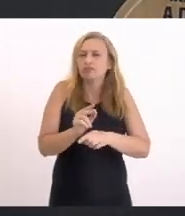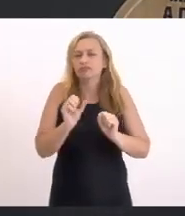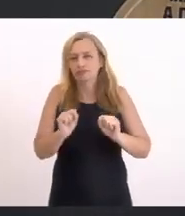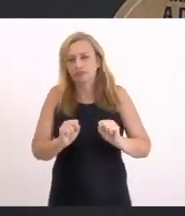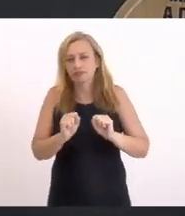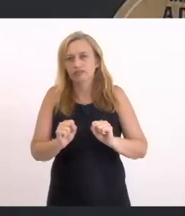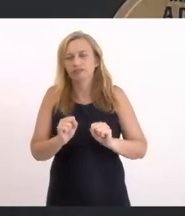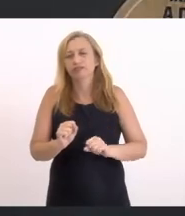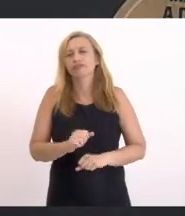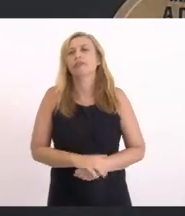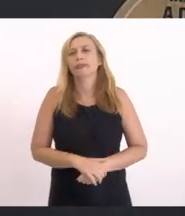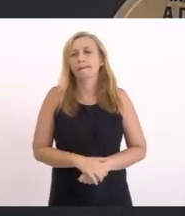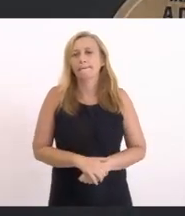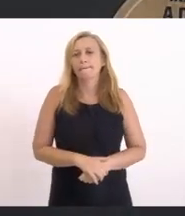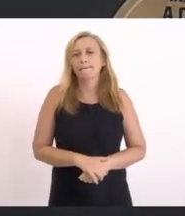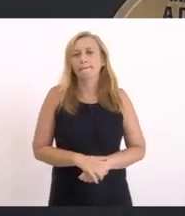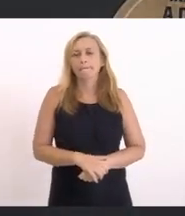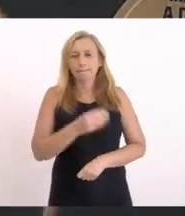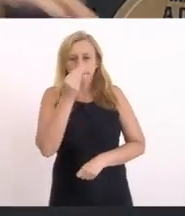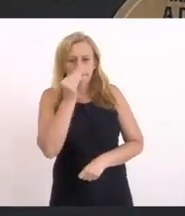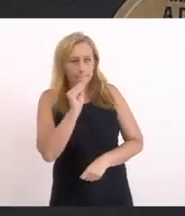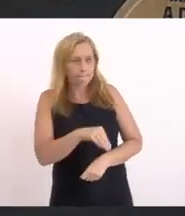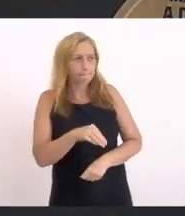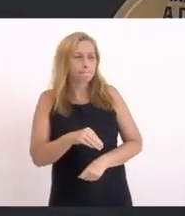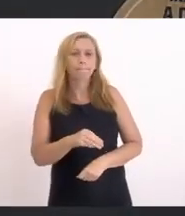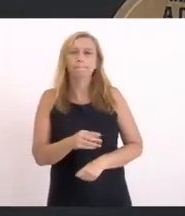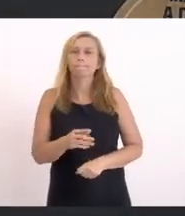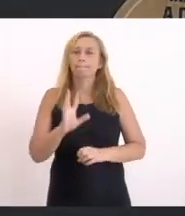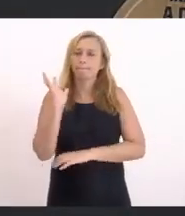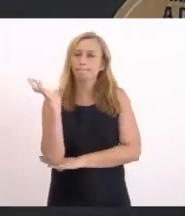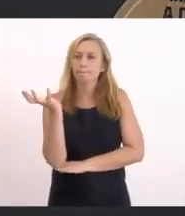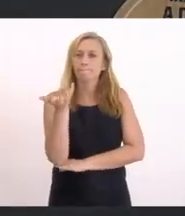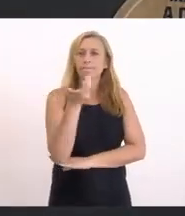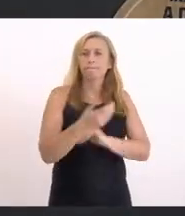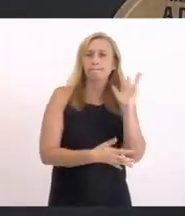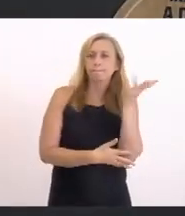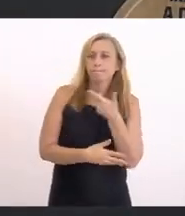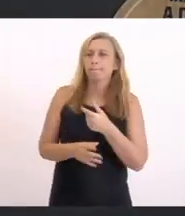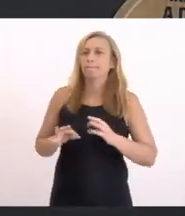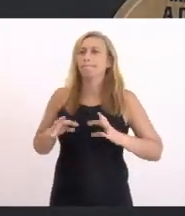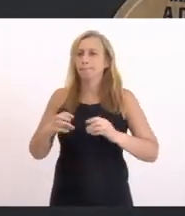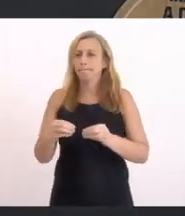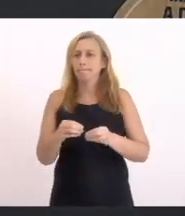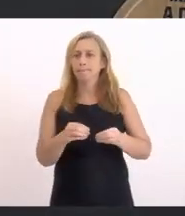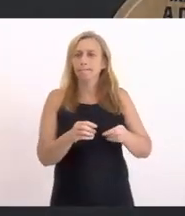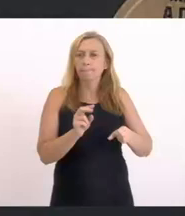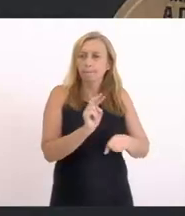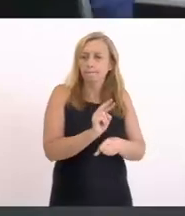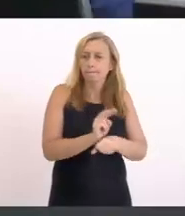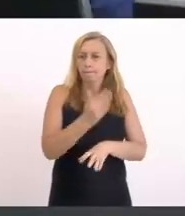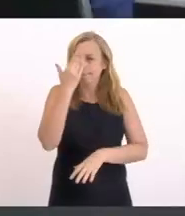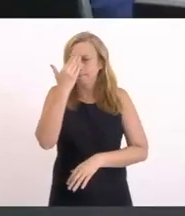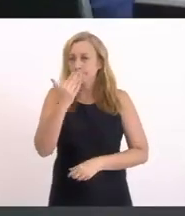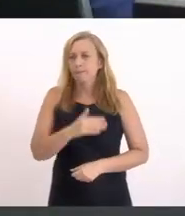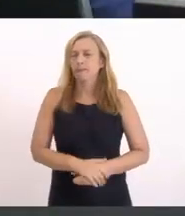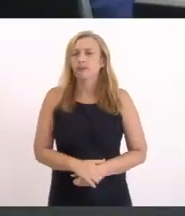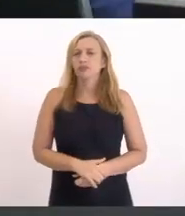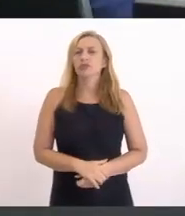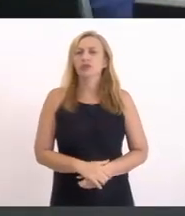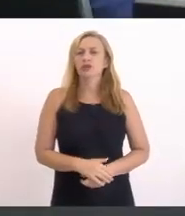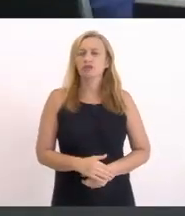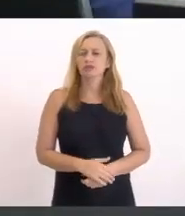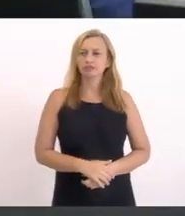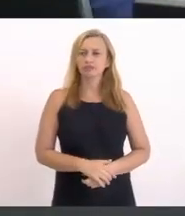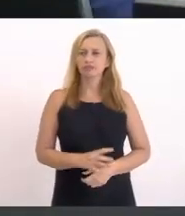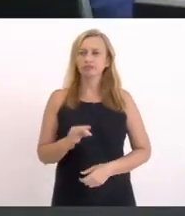puder Esse descaso A longo prazo Com o meio ambiente Que seja tudo bem acompanhado É isso Obrigada Obrigado Beatriz